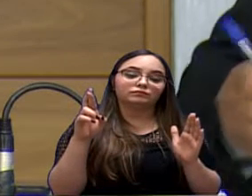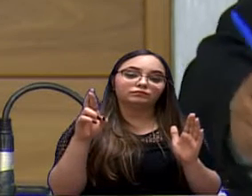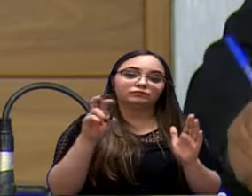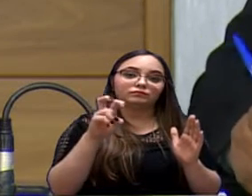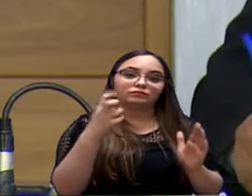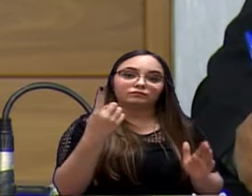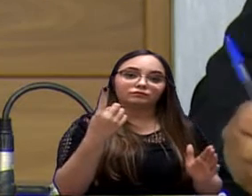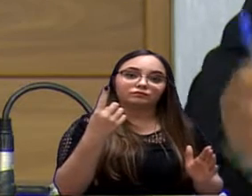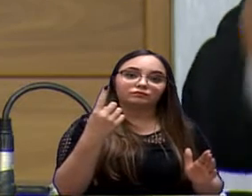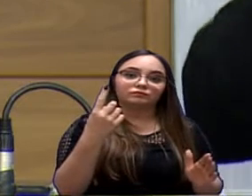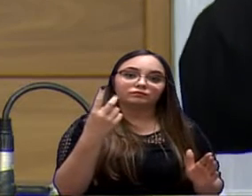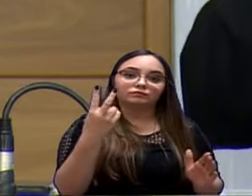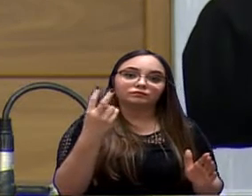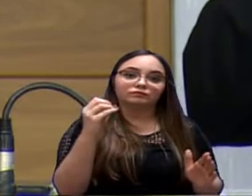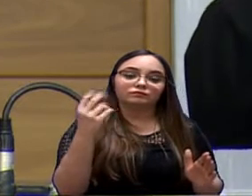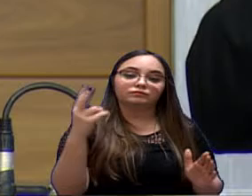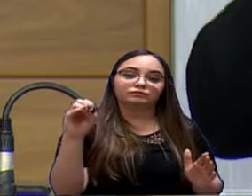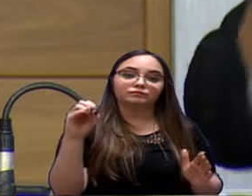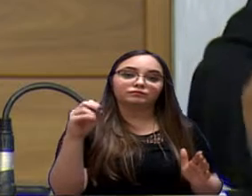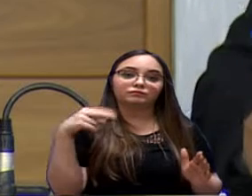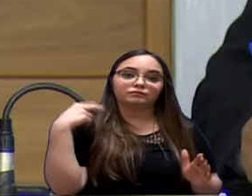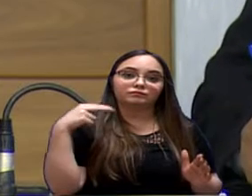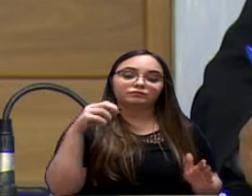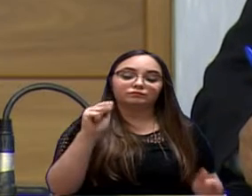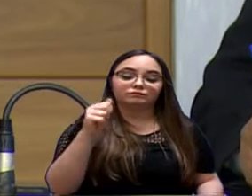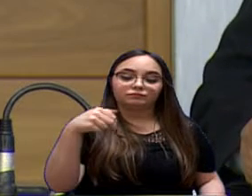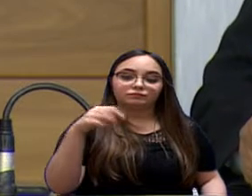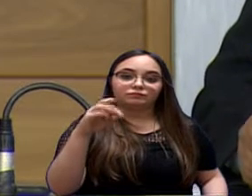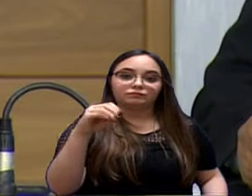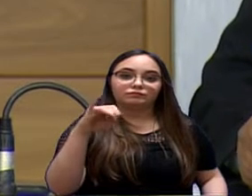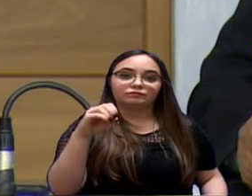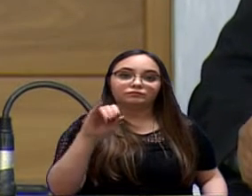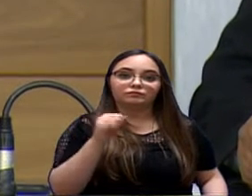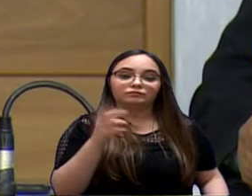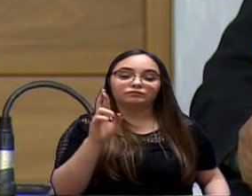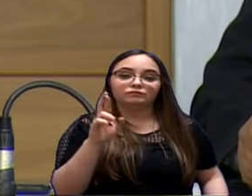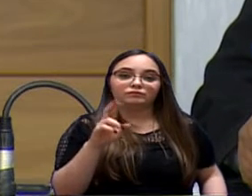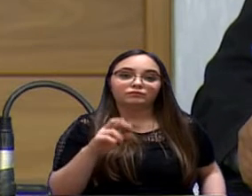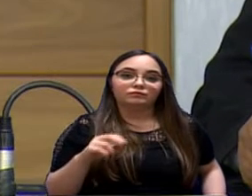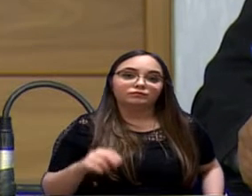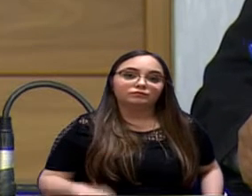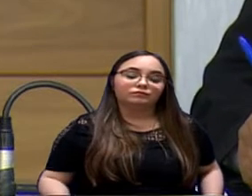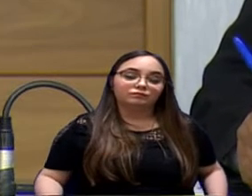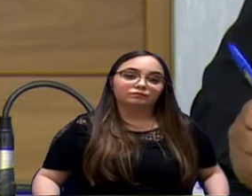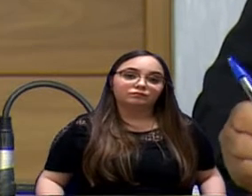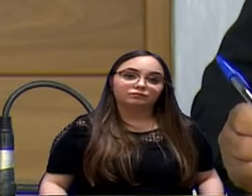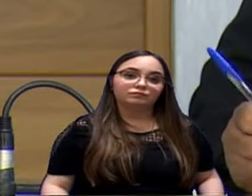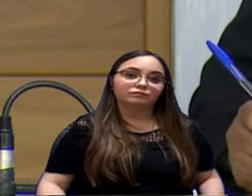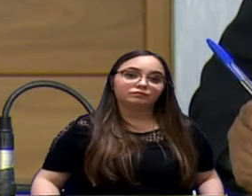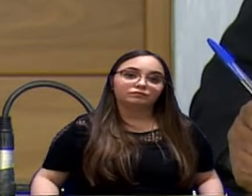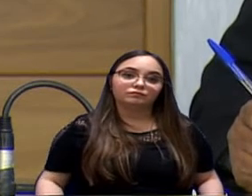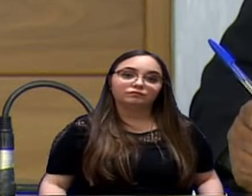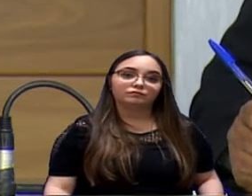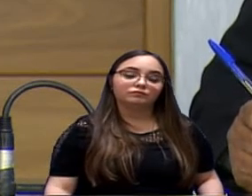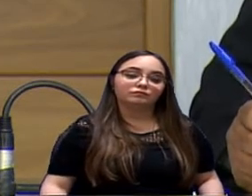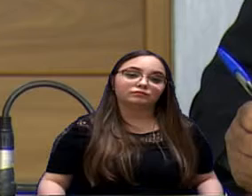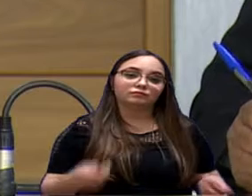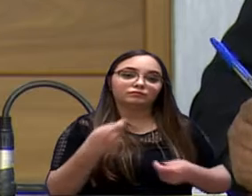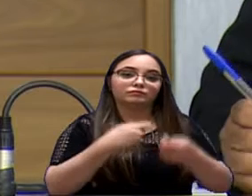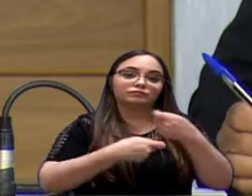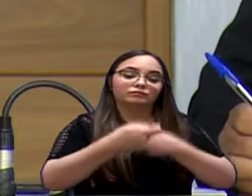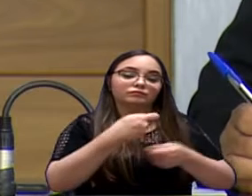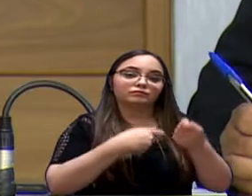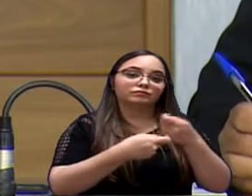51-2009, do vereador Antônio Carlos Silvano, júnior. Dispõe sobre a lei mitigadora sobre empreendimento que